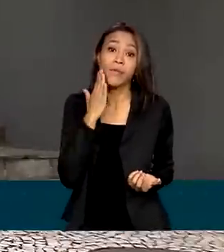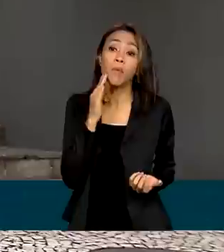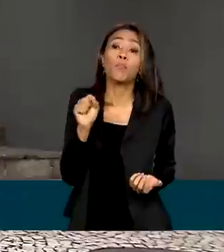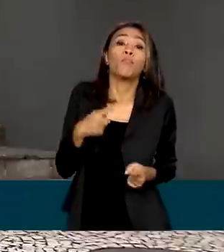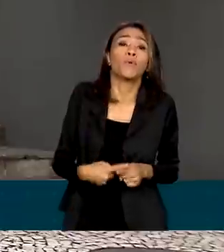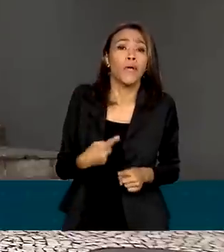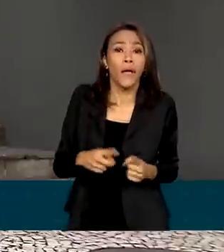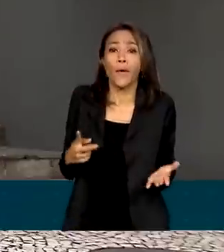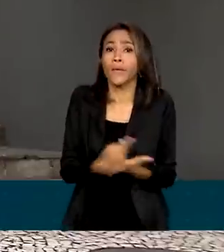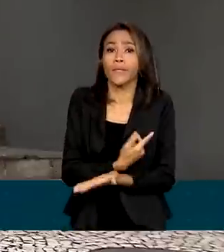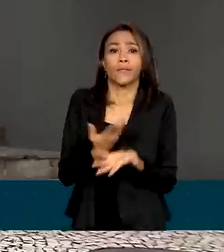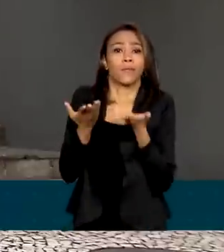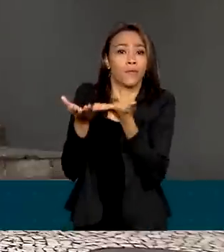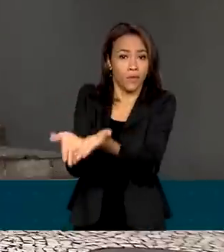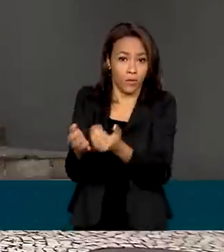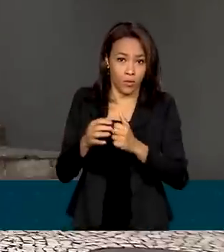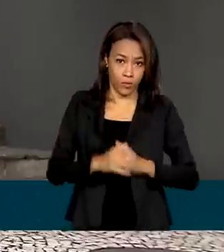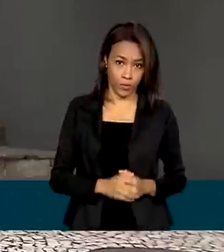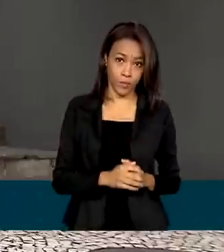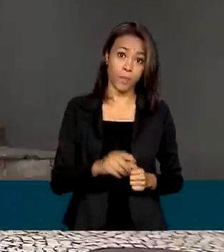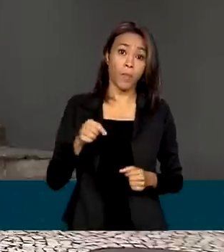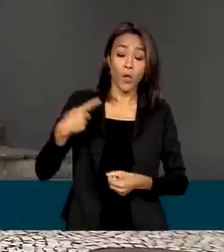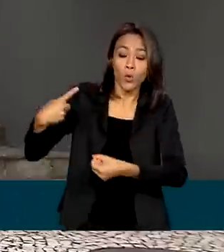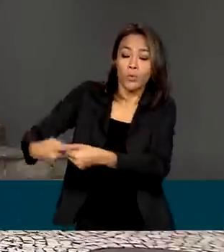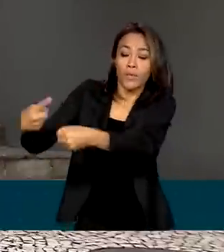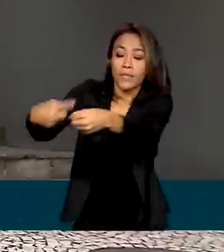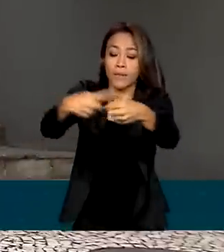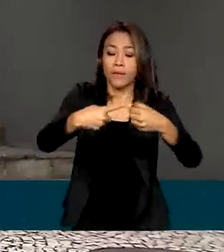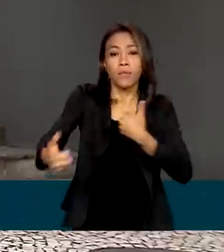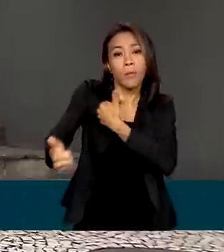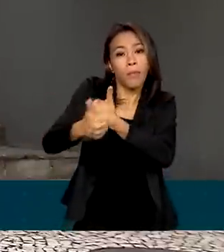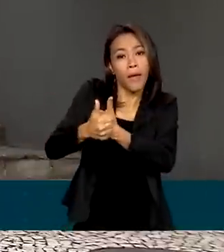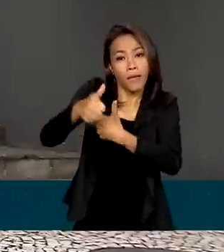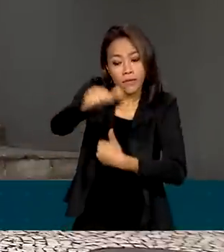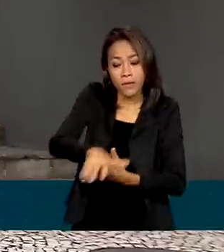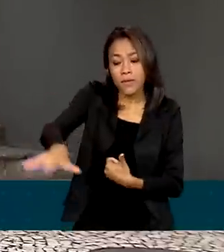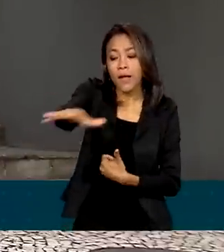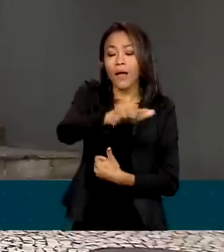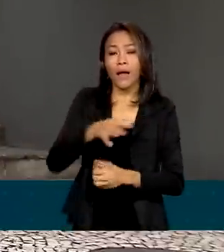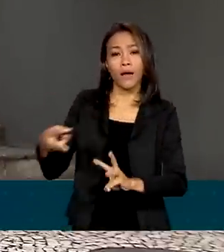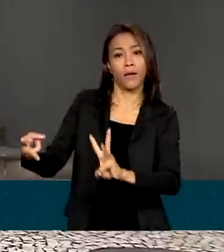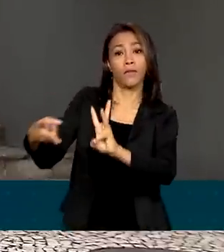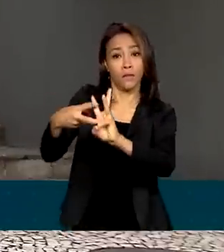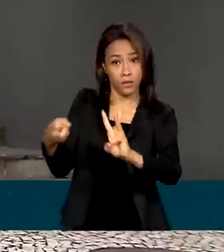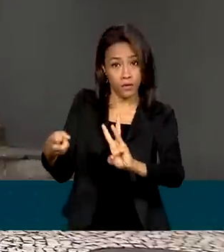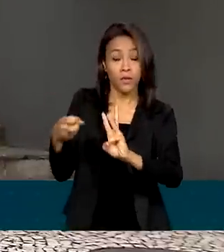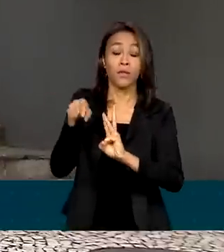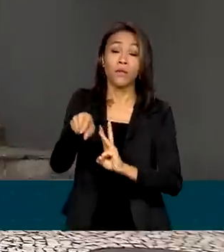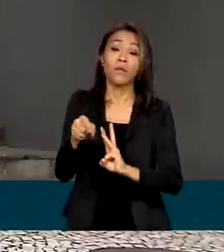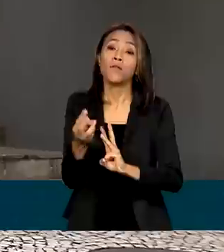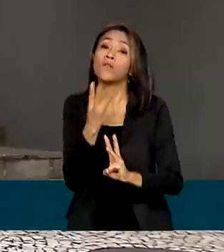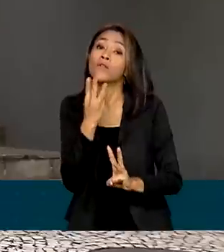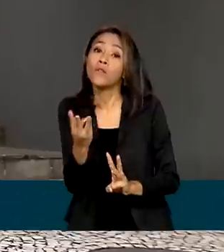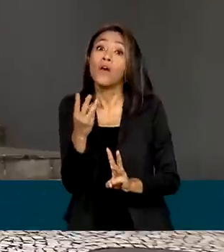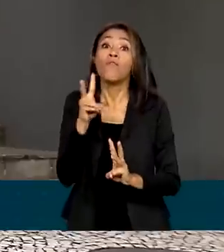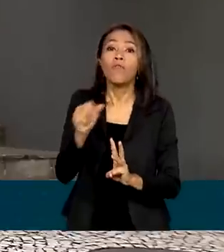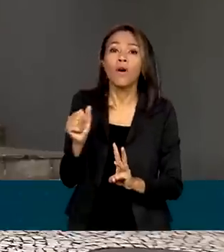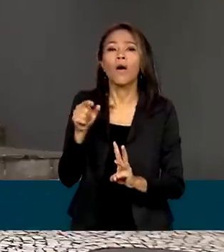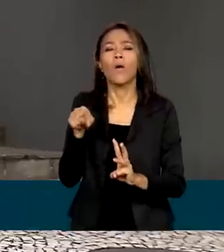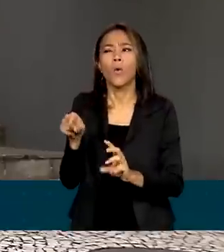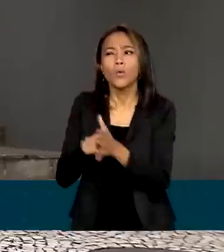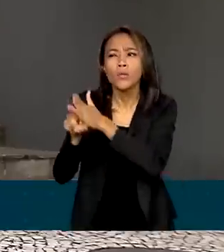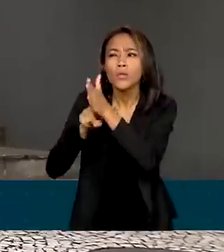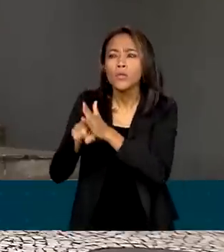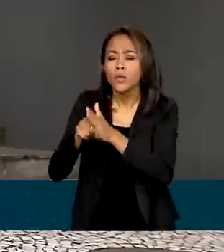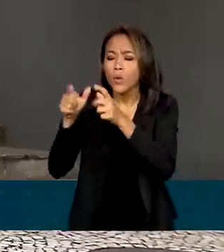Nos municípios que perpassam o território Yanomami, os integrantes da comitiva também vão mapear equipamentos públicos,